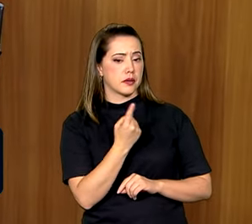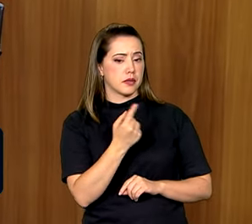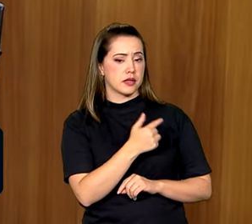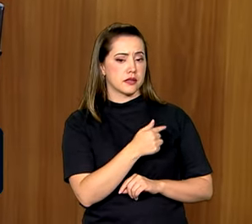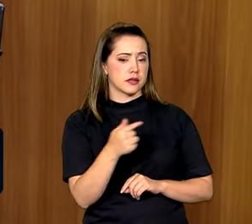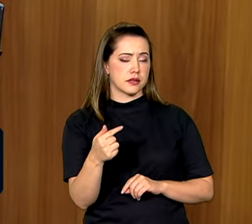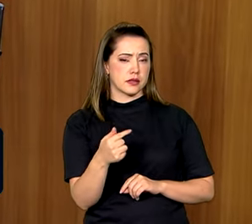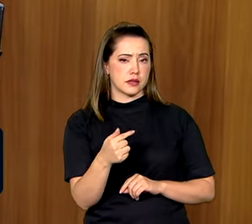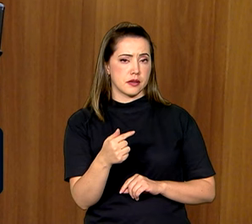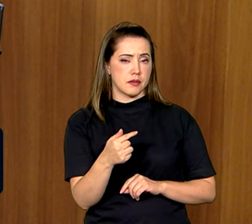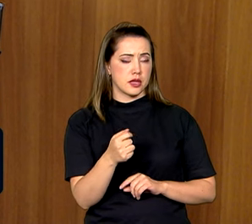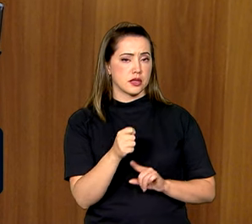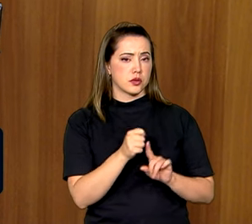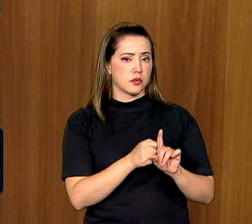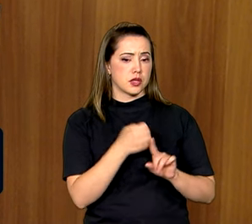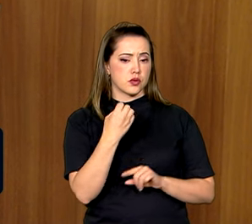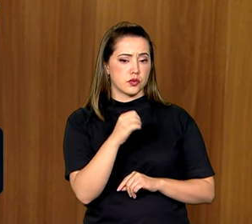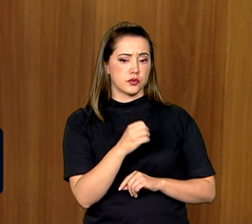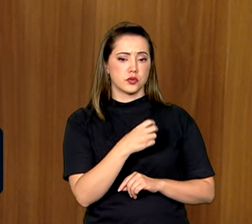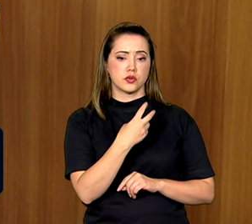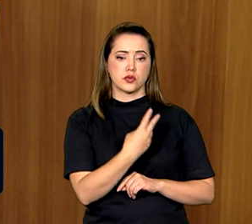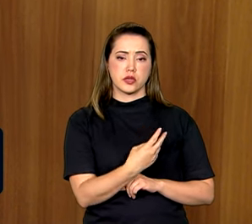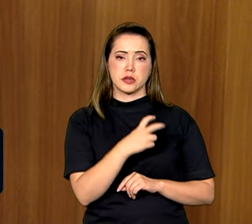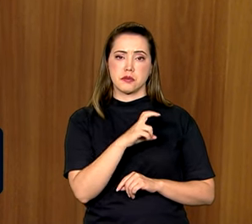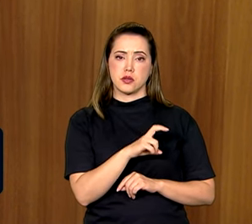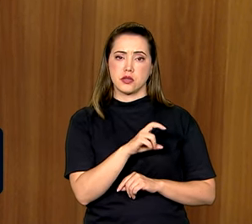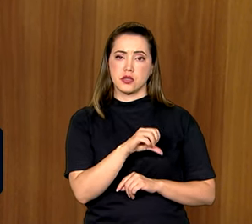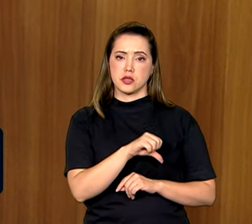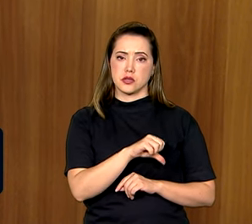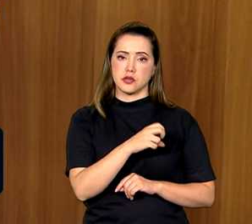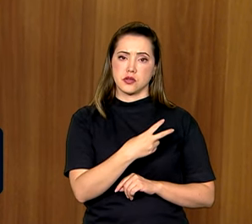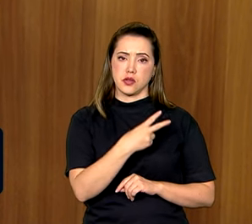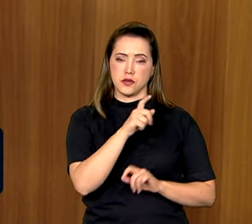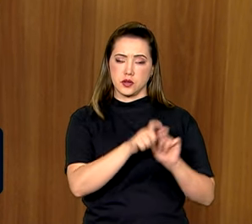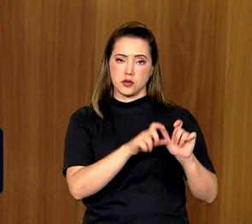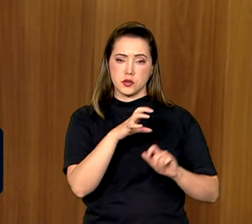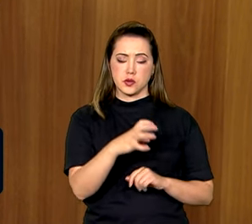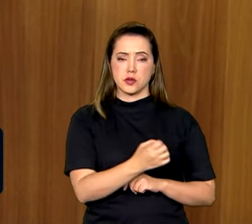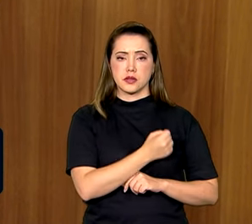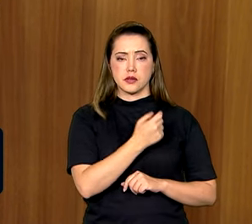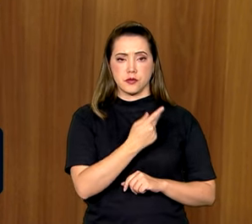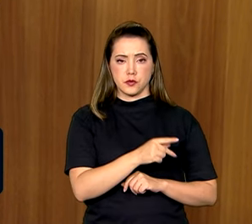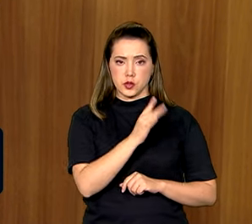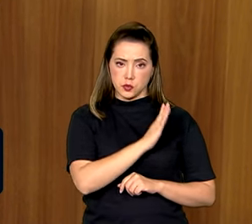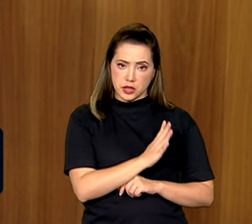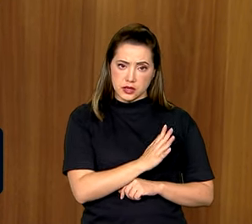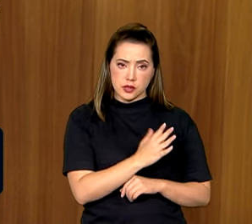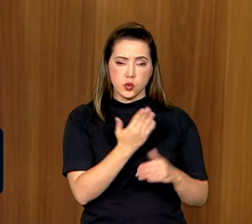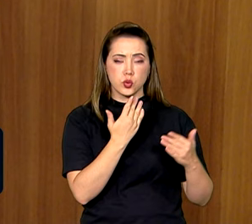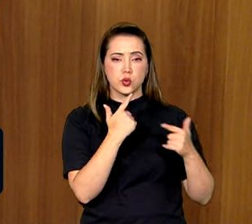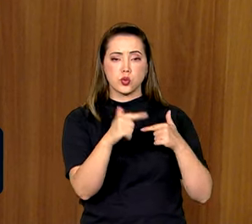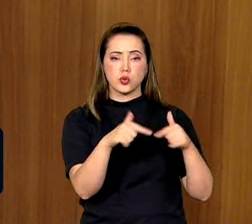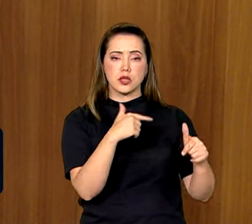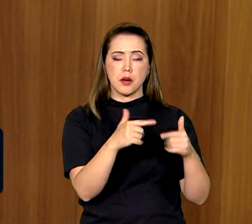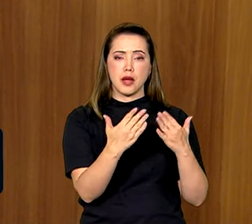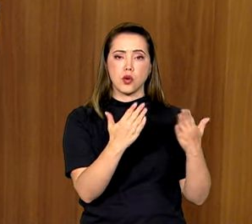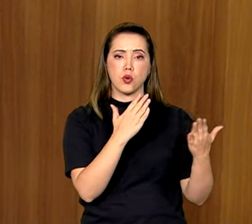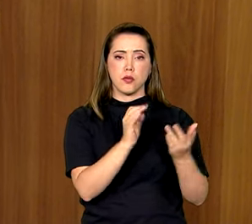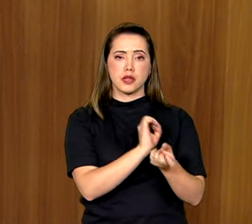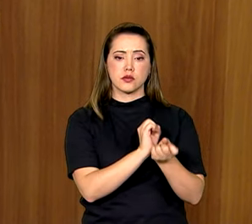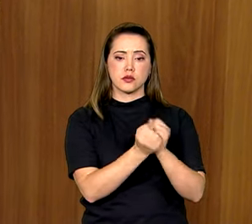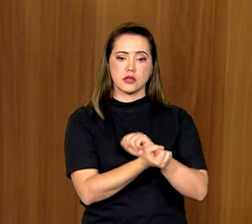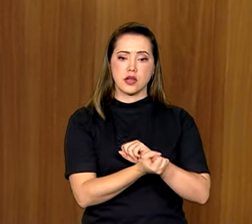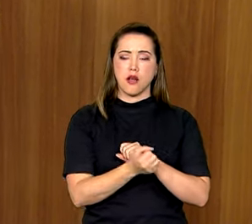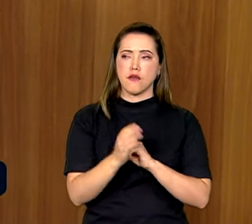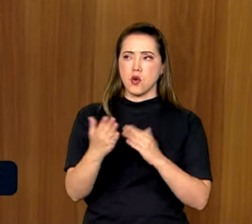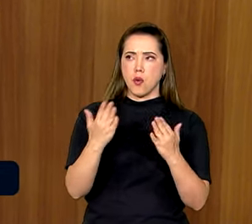2.592 trabalhadores resgatados no Brasil. É importante frisar que no ano passado, no ano como um todo, já